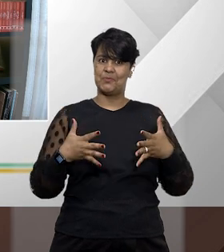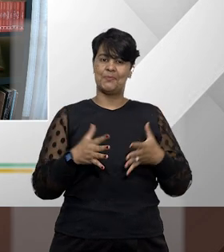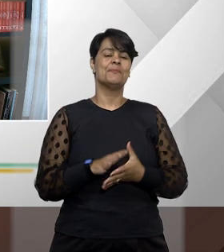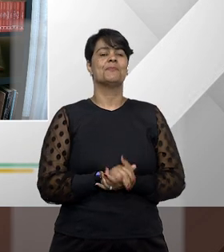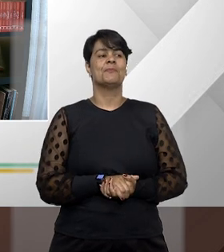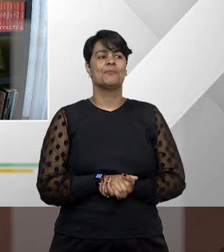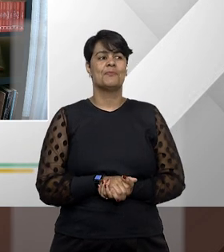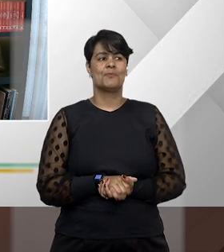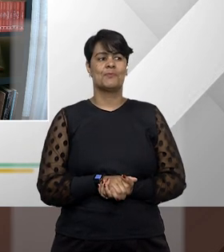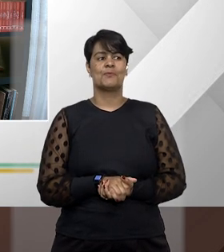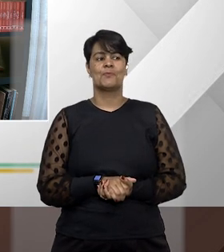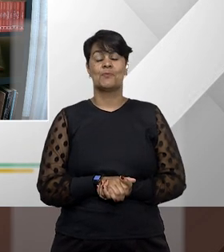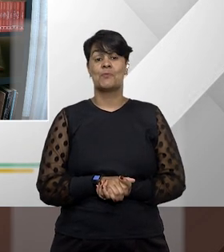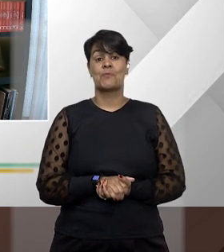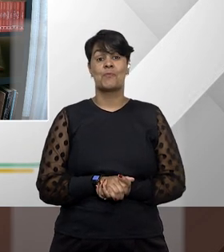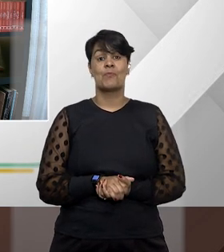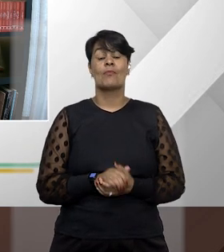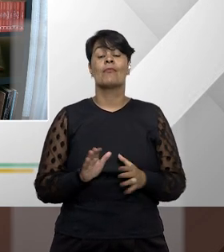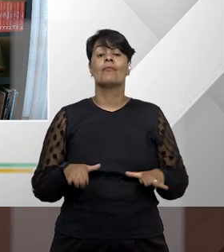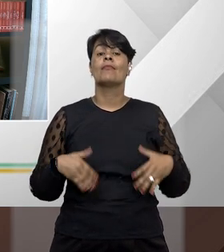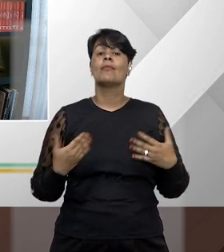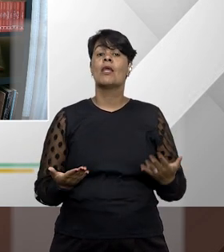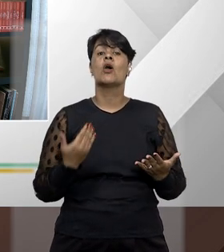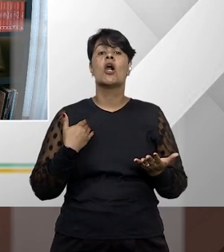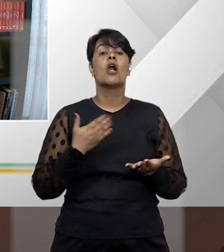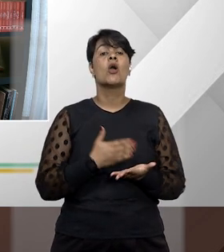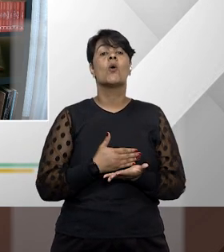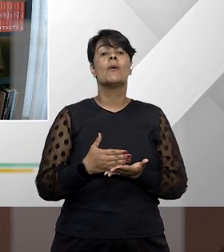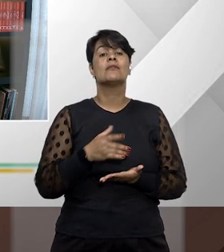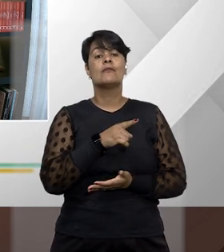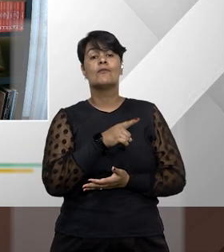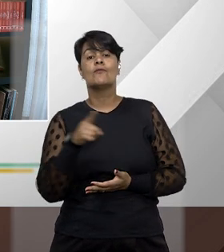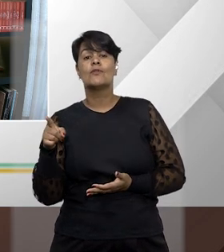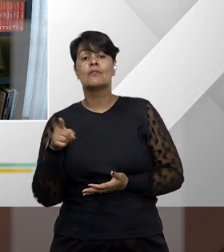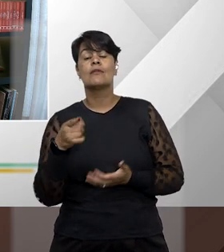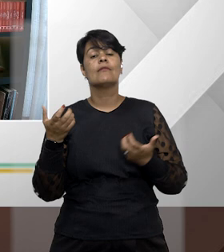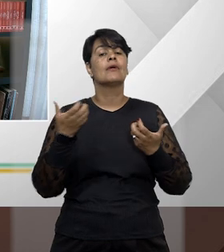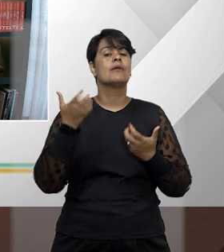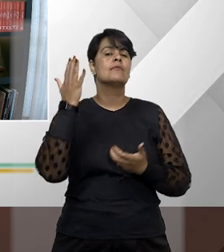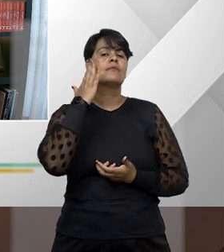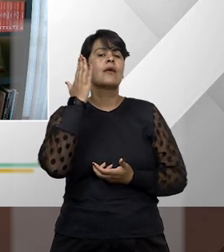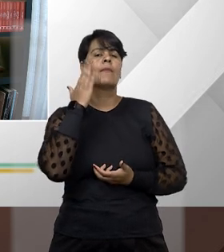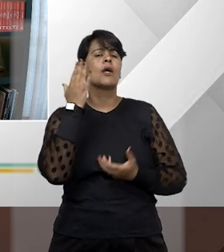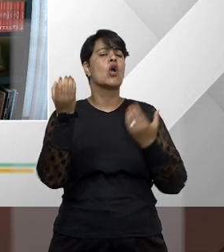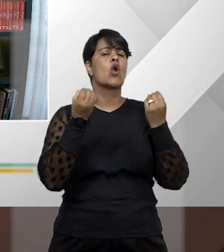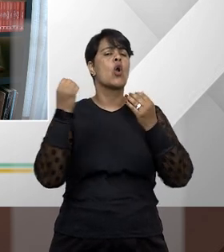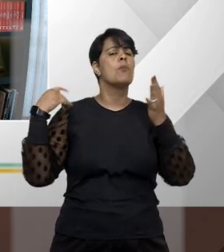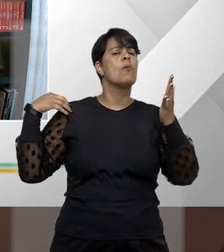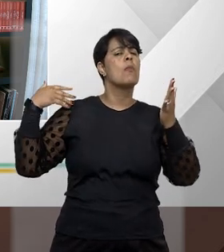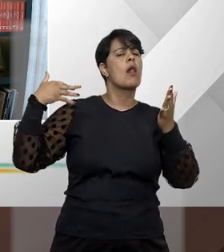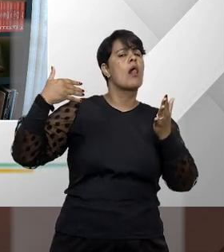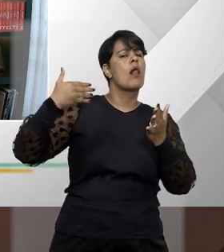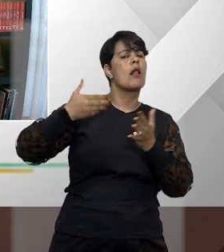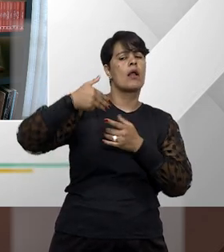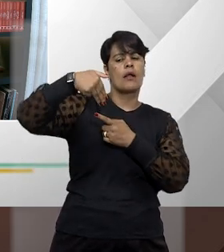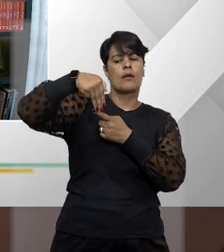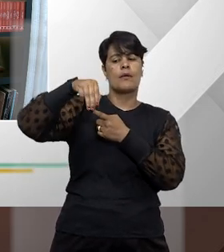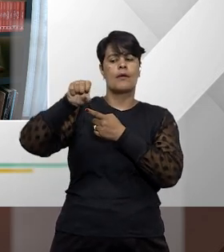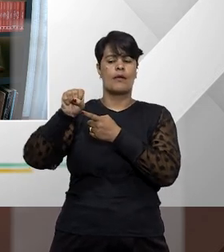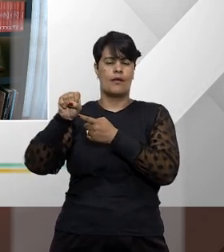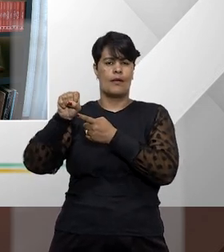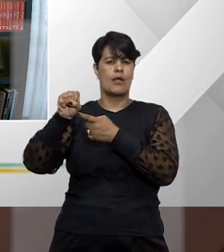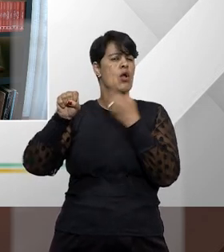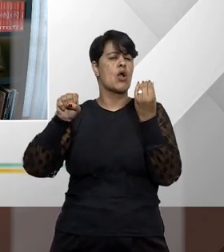Então, já começando com você, professor Diego, eu gostaria de saber sobre o histórico do Mandado de Segurança, também chamado em